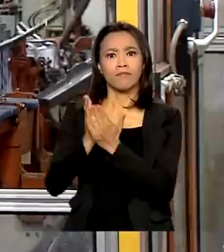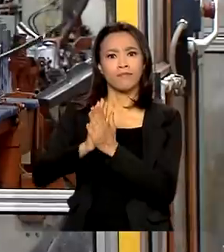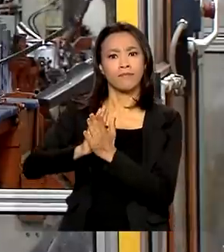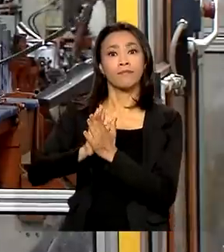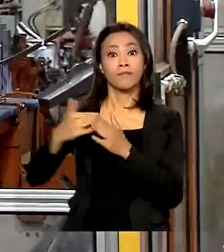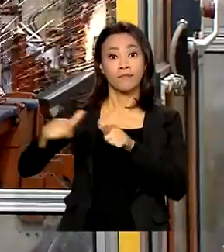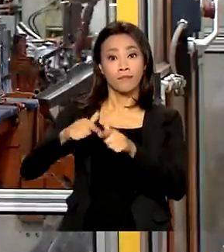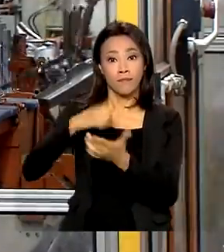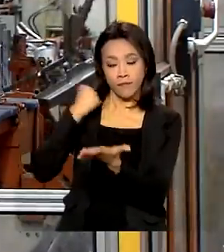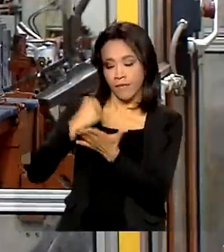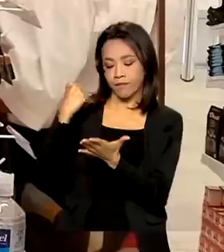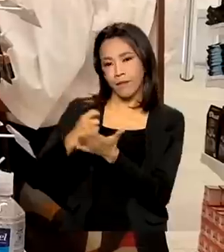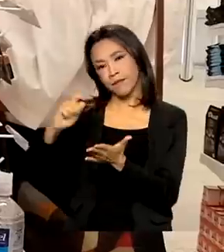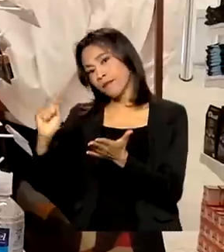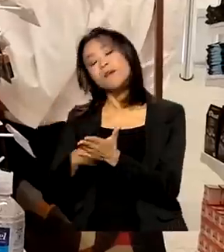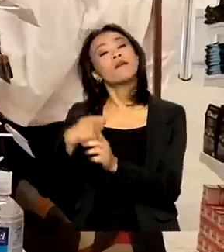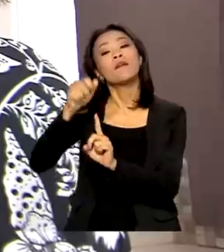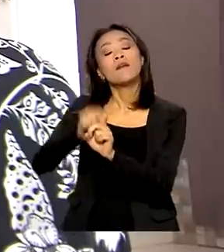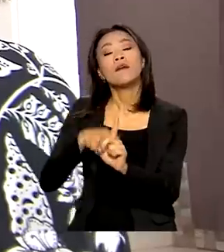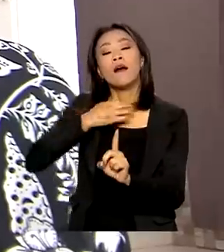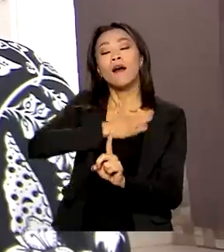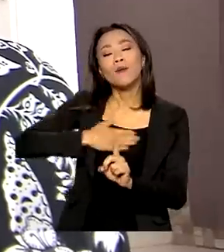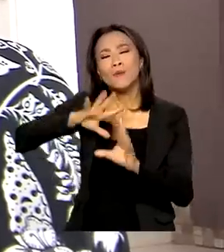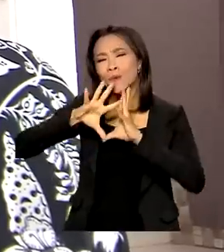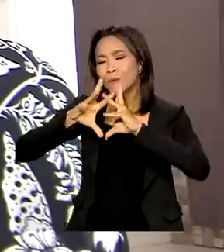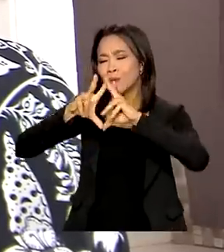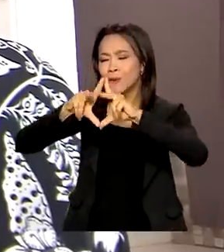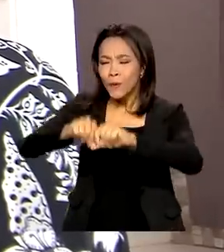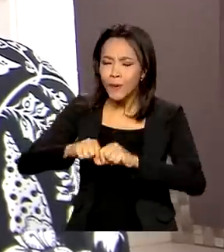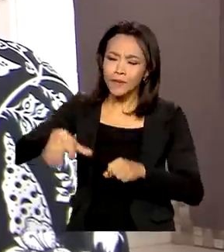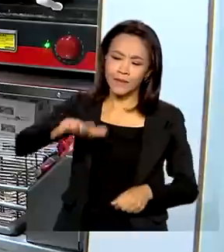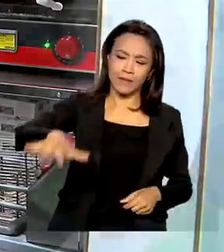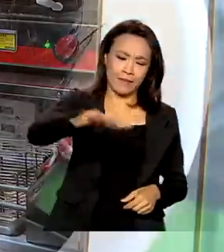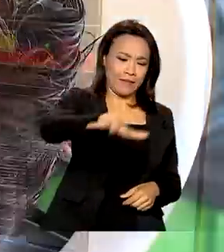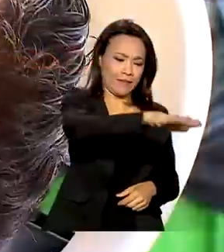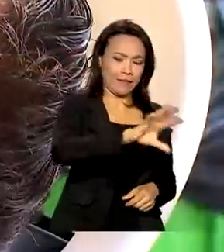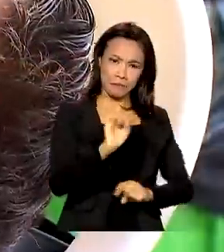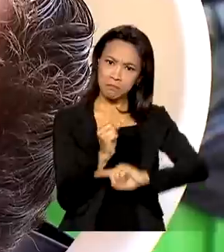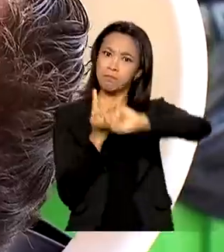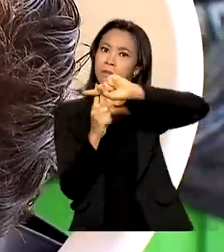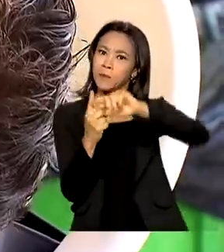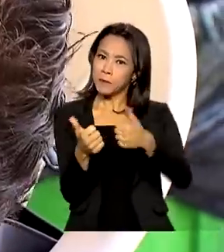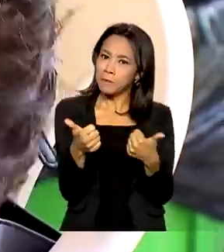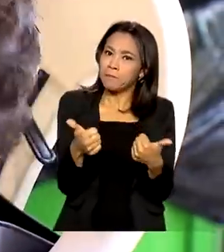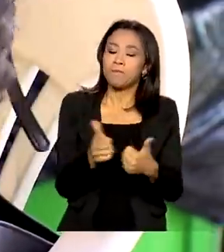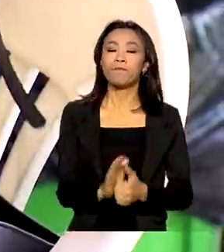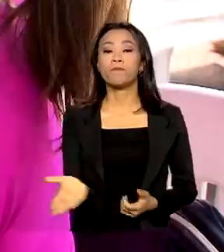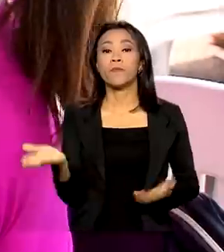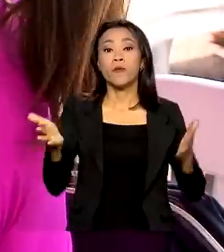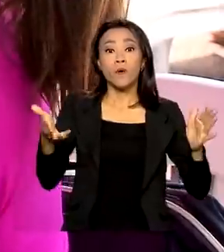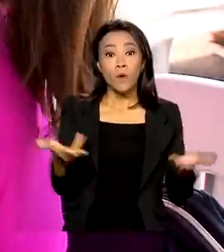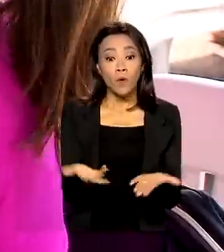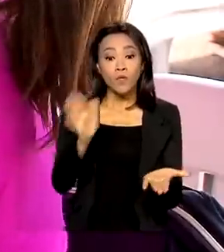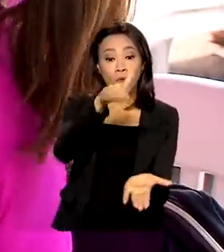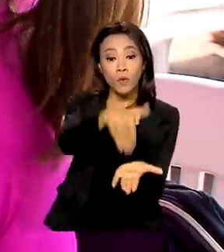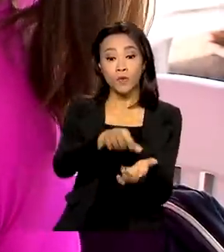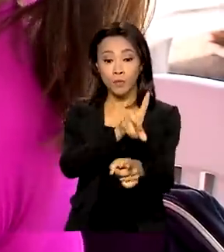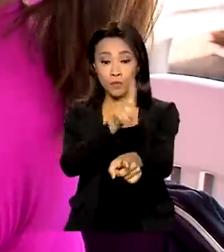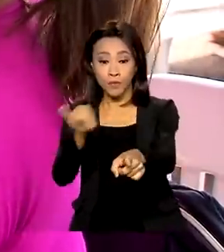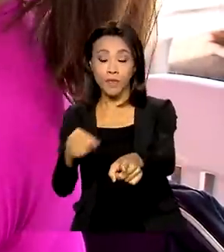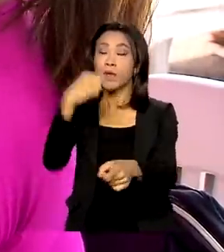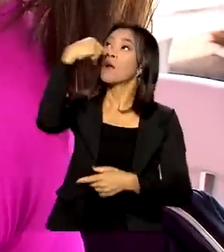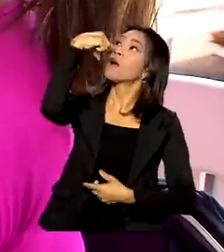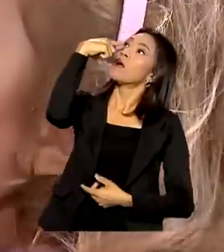agosto. Todos os setores registraram resultado positivo. Hoje é o último dia da campanha de vacinação